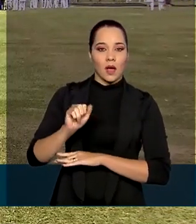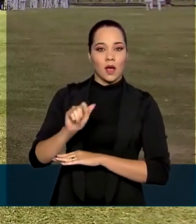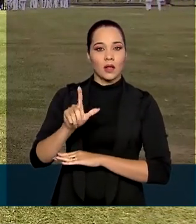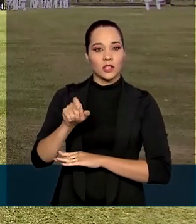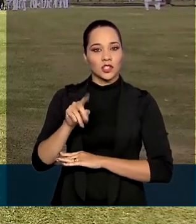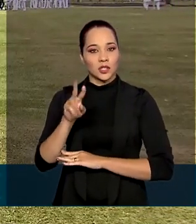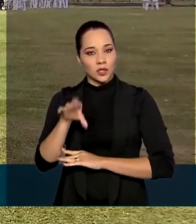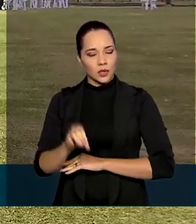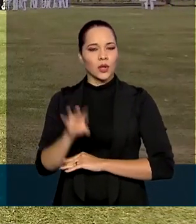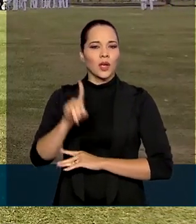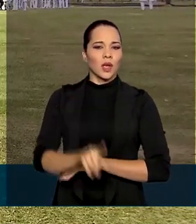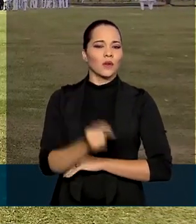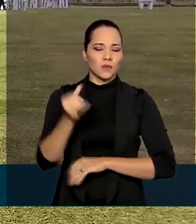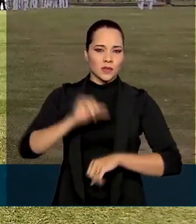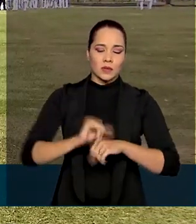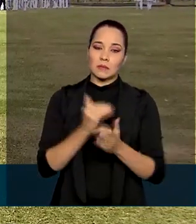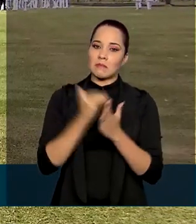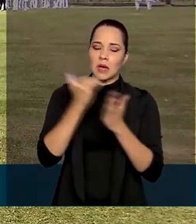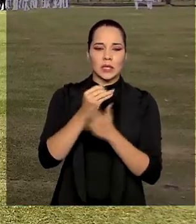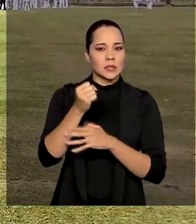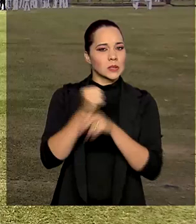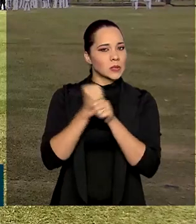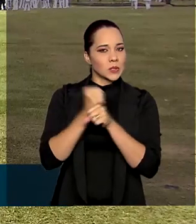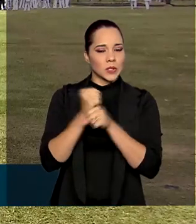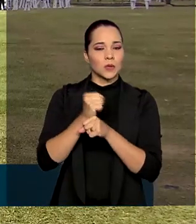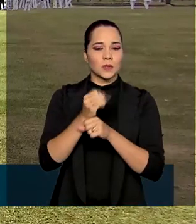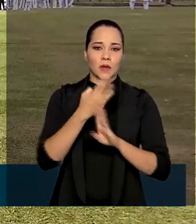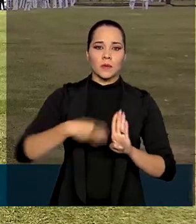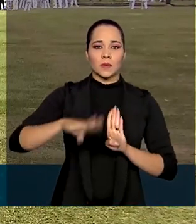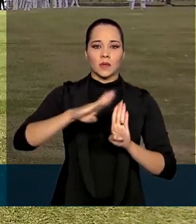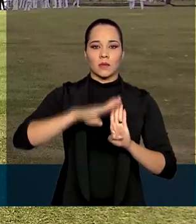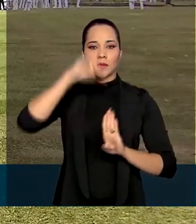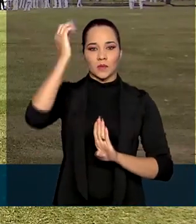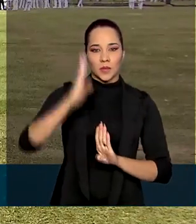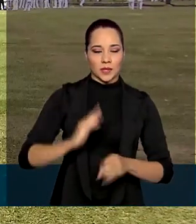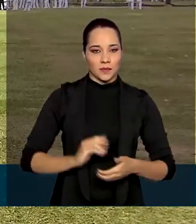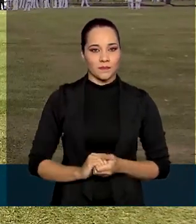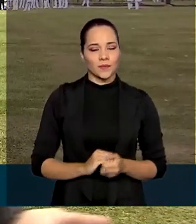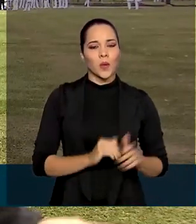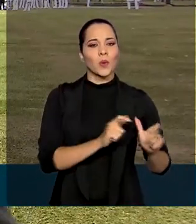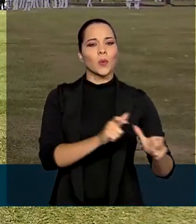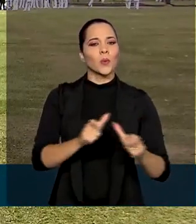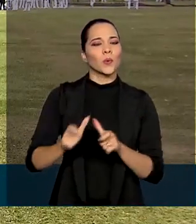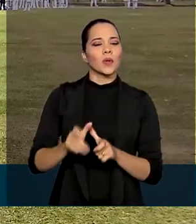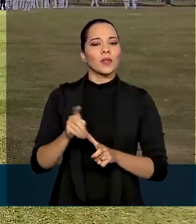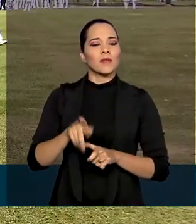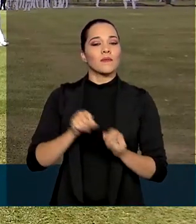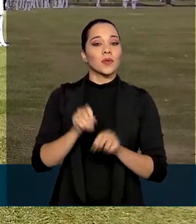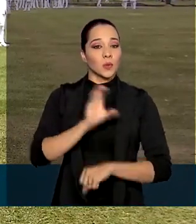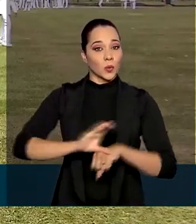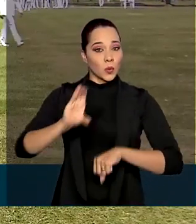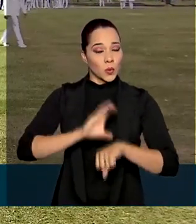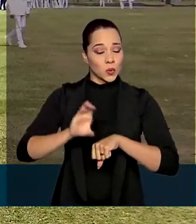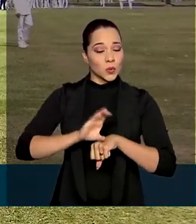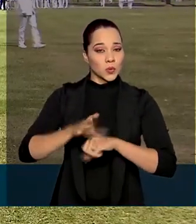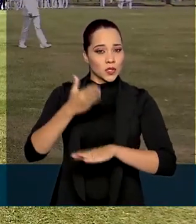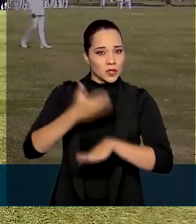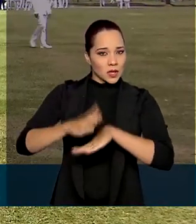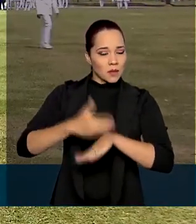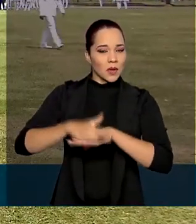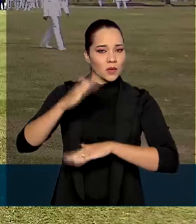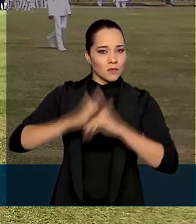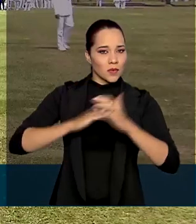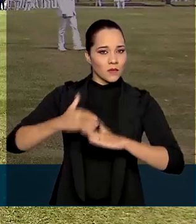é uma das unidades mais antigas das Forças Armadas brasileiras. No local, são realizados cursos de capacitação